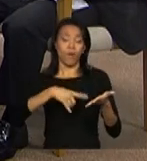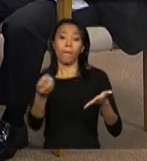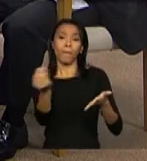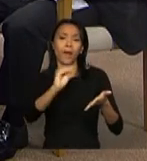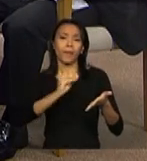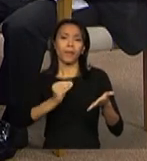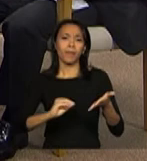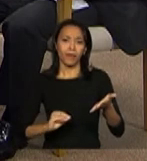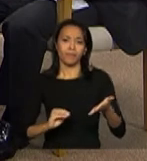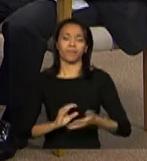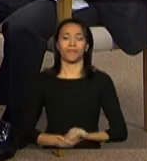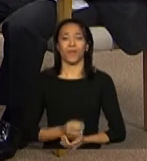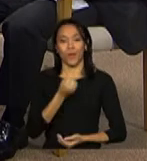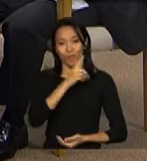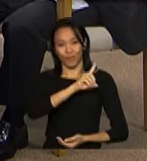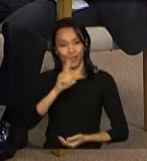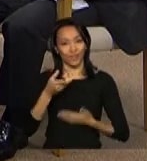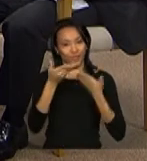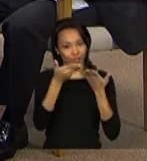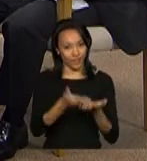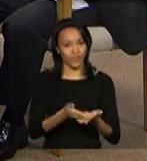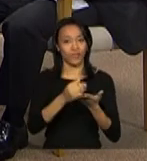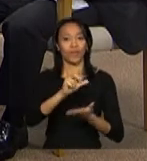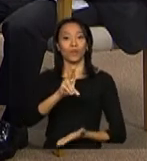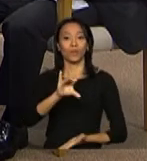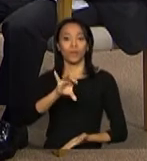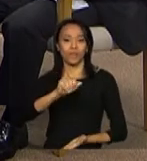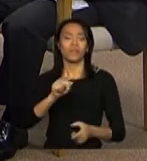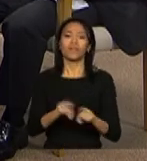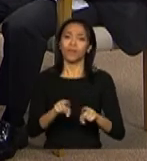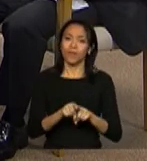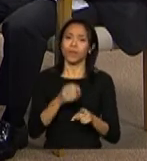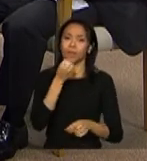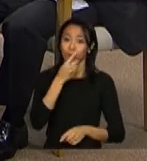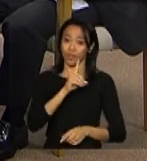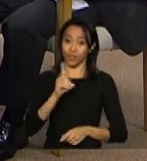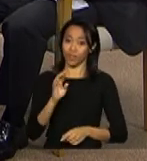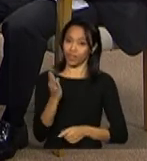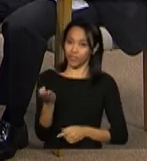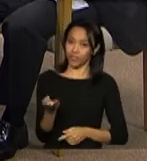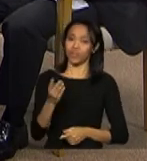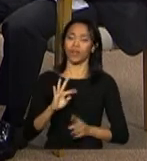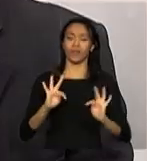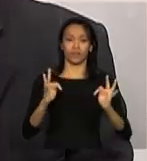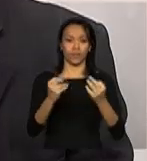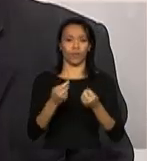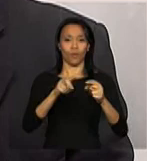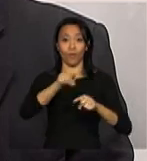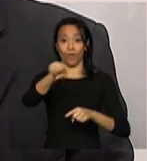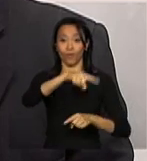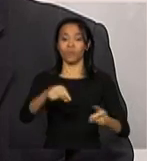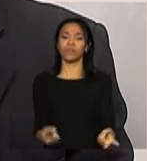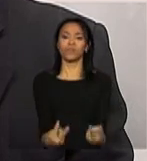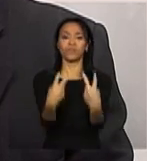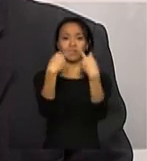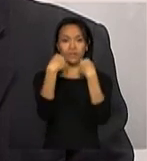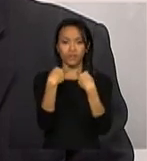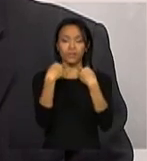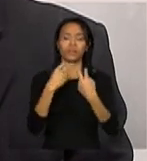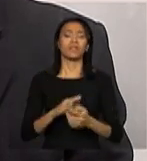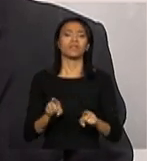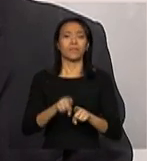Bom dia, Lúcia. Bom dia, Luziele. Bom dia aos gestores que estão nos assistindo, os